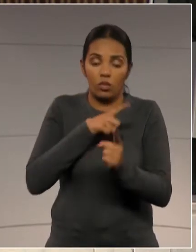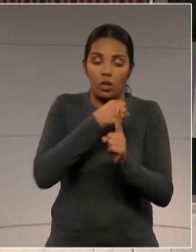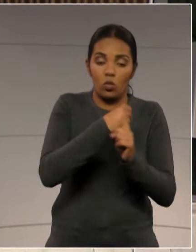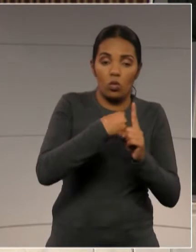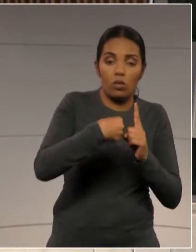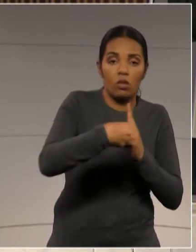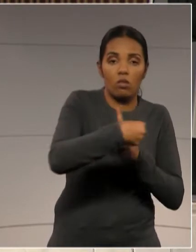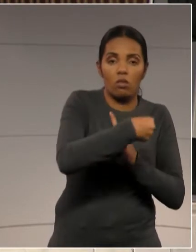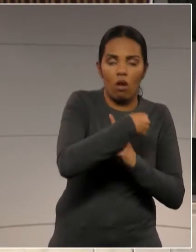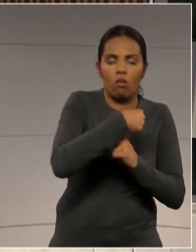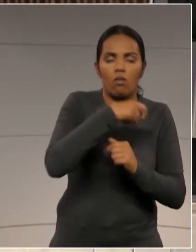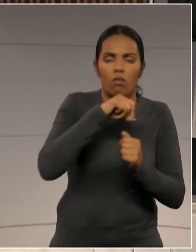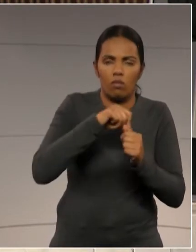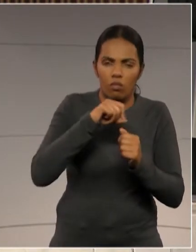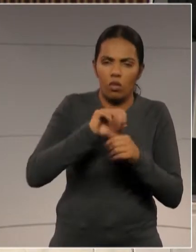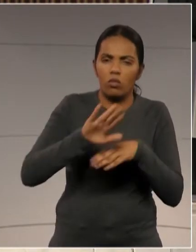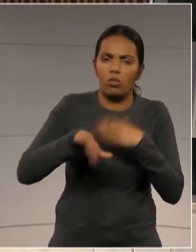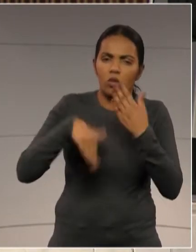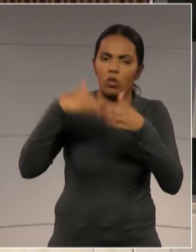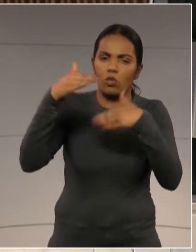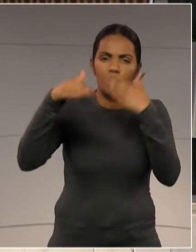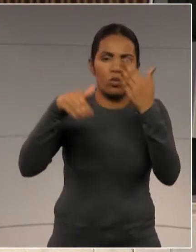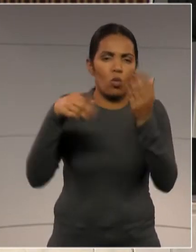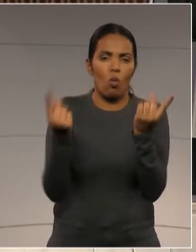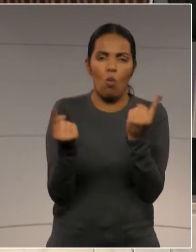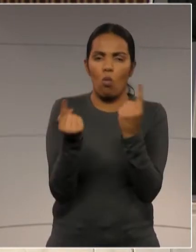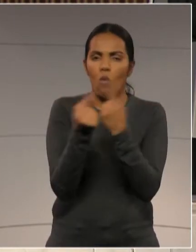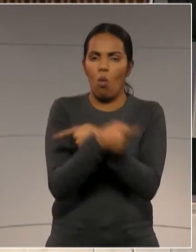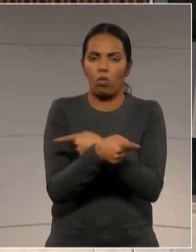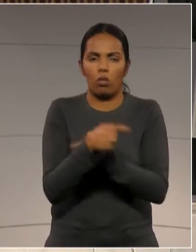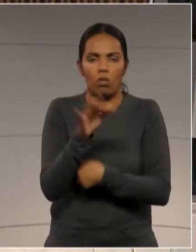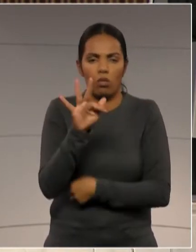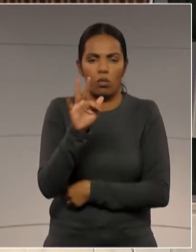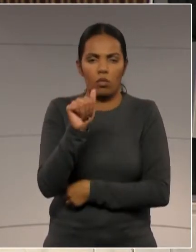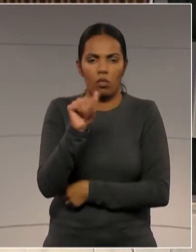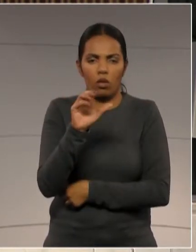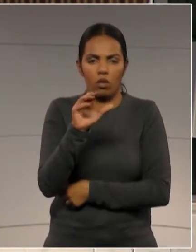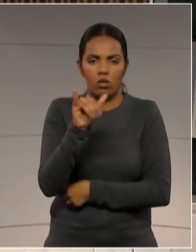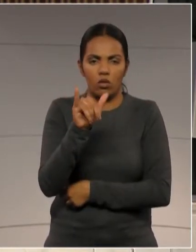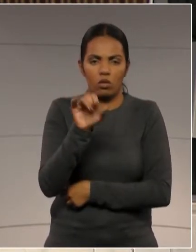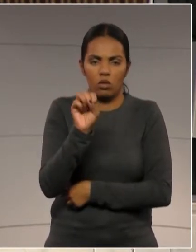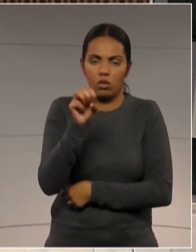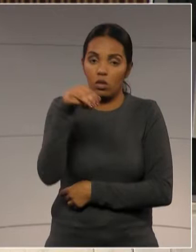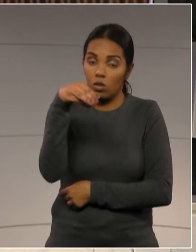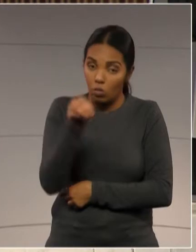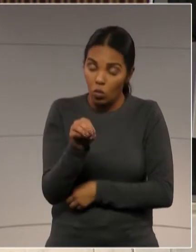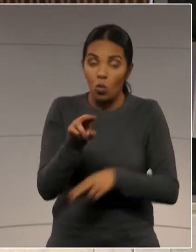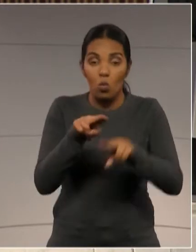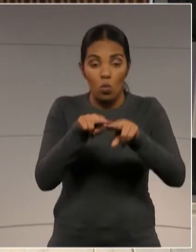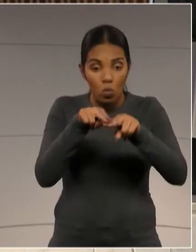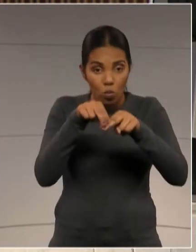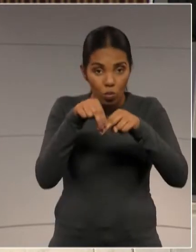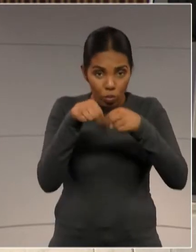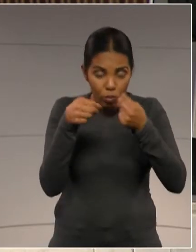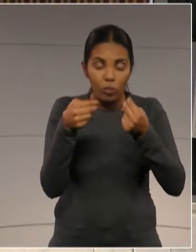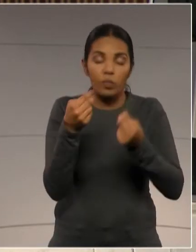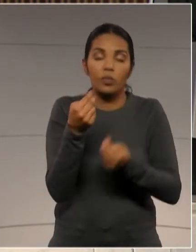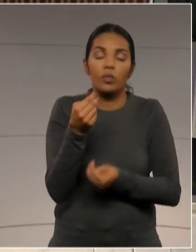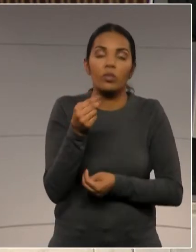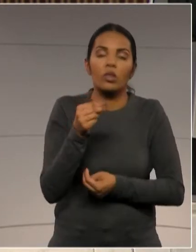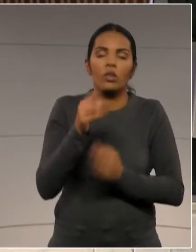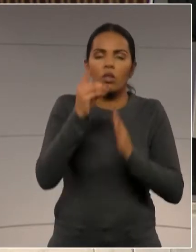evolução contrariando o fascismo. Não por acaso a declaração é feita após